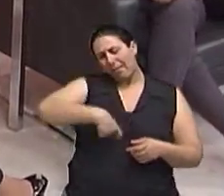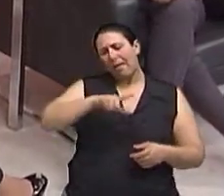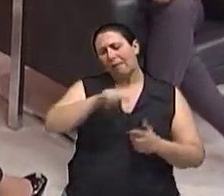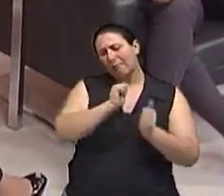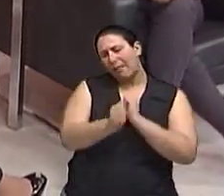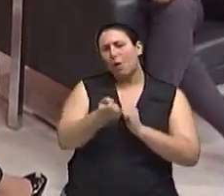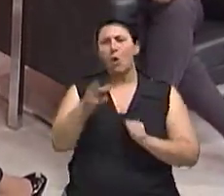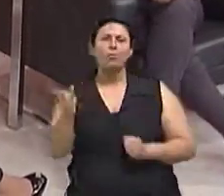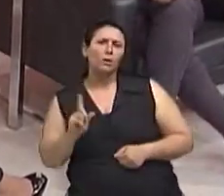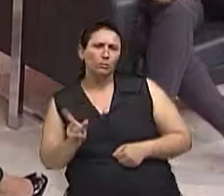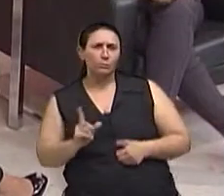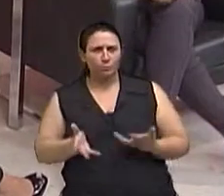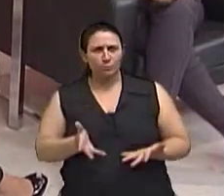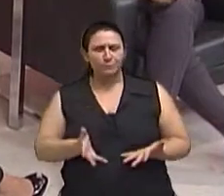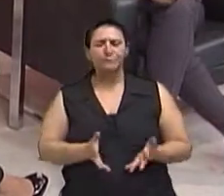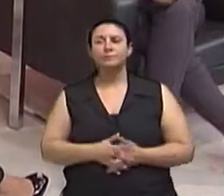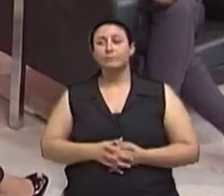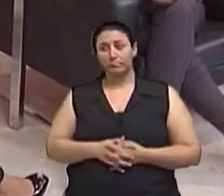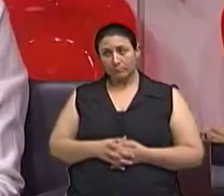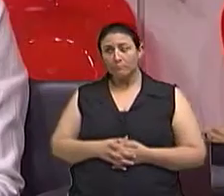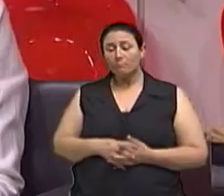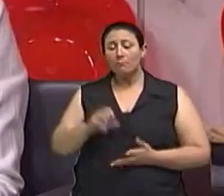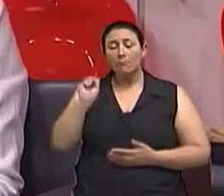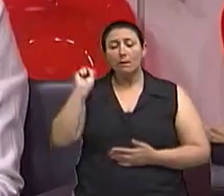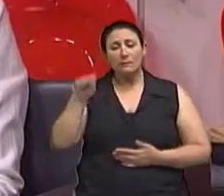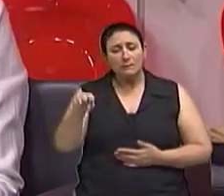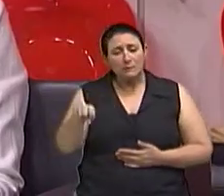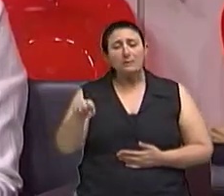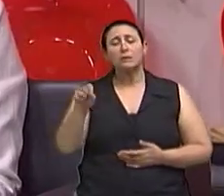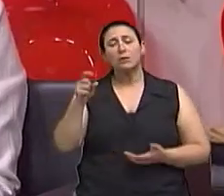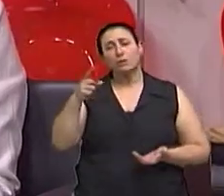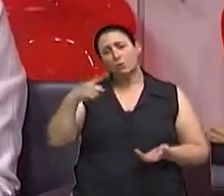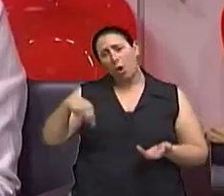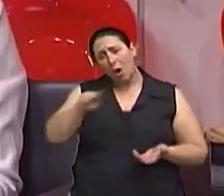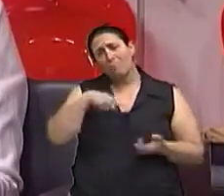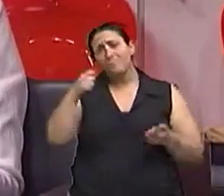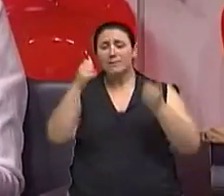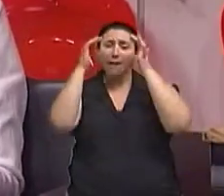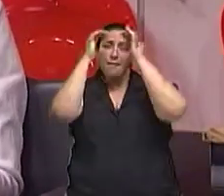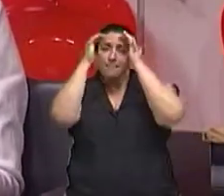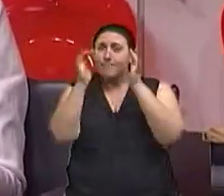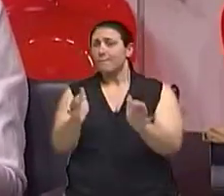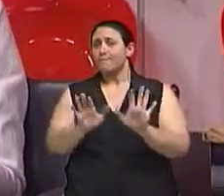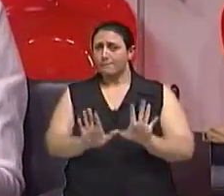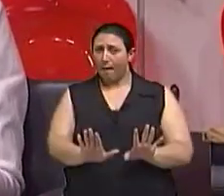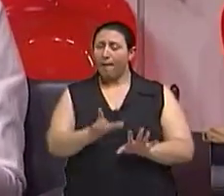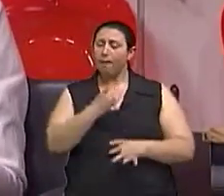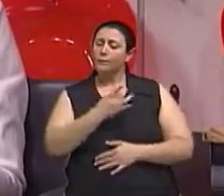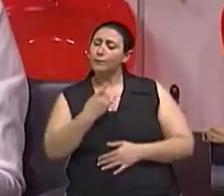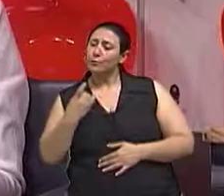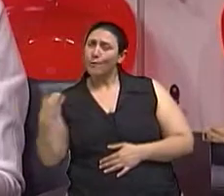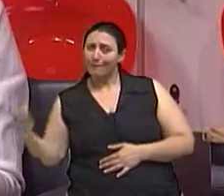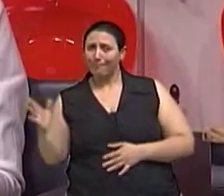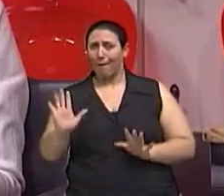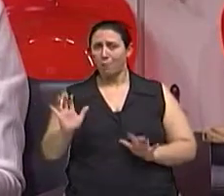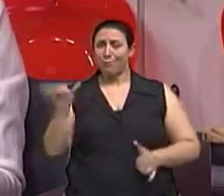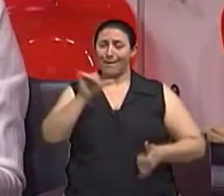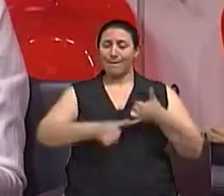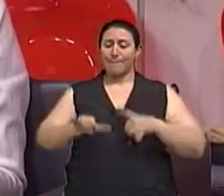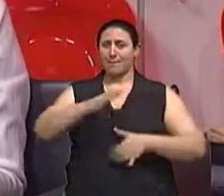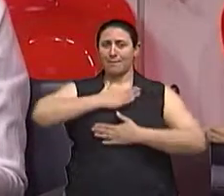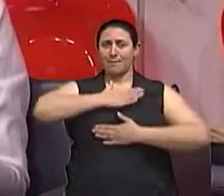Tem sim, Isabel. O que acontece? A gente precisa respeitar a nossa individualidade bioquímica.